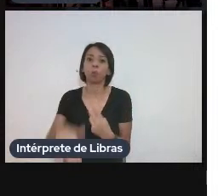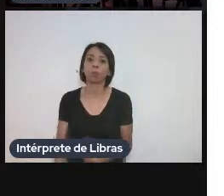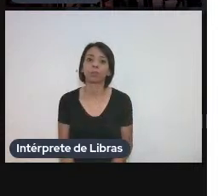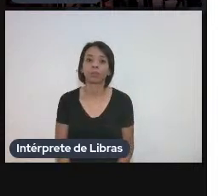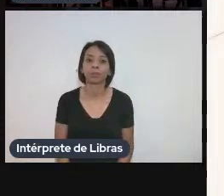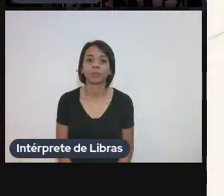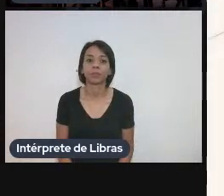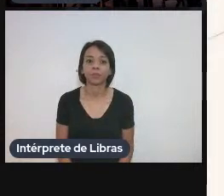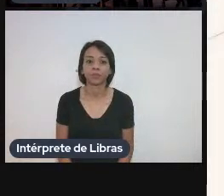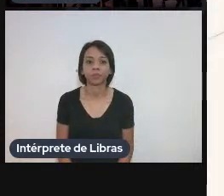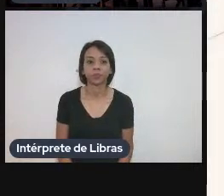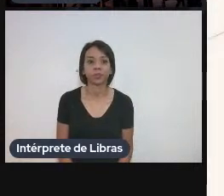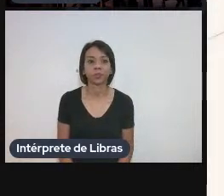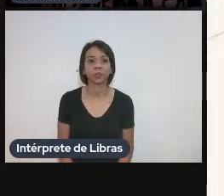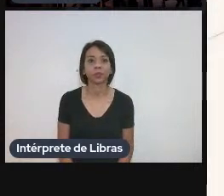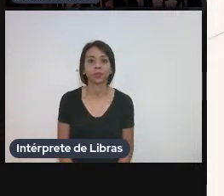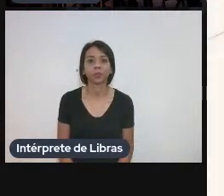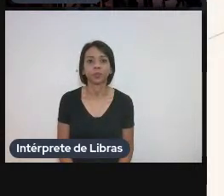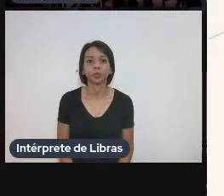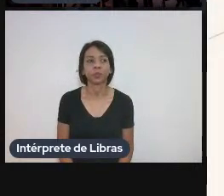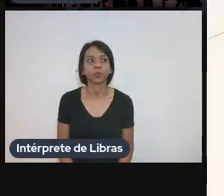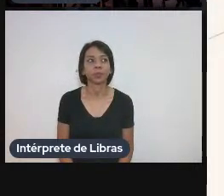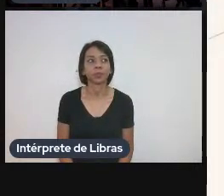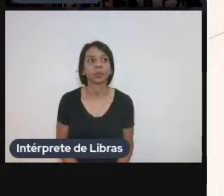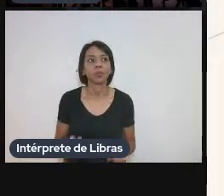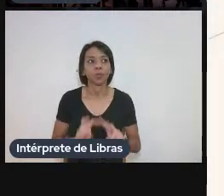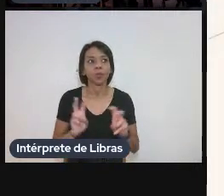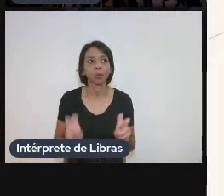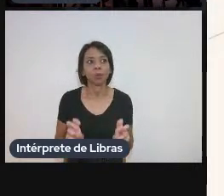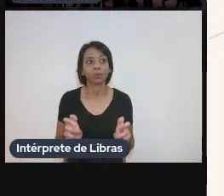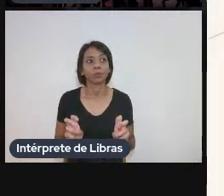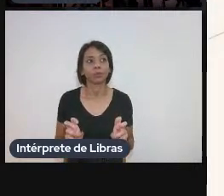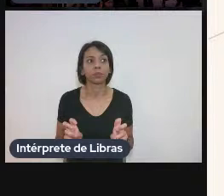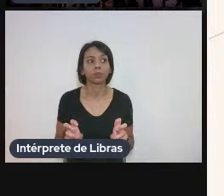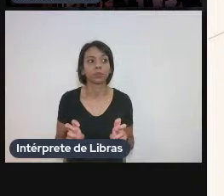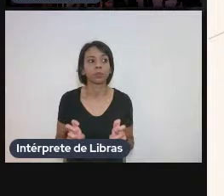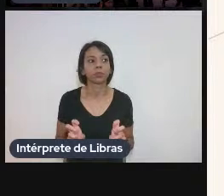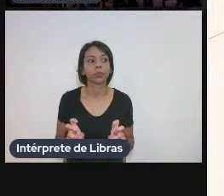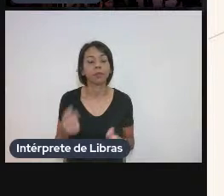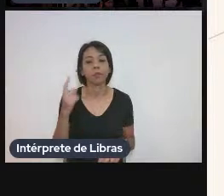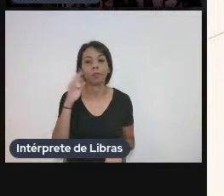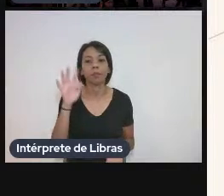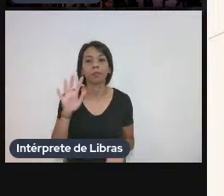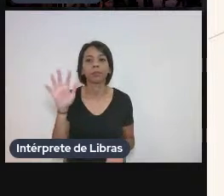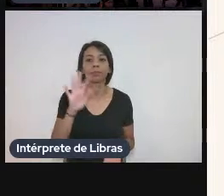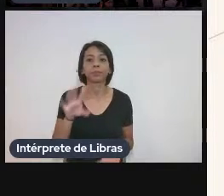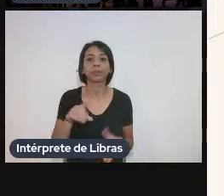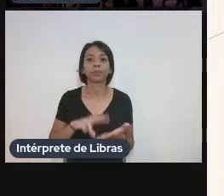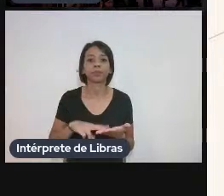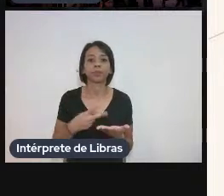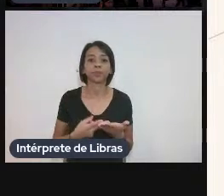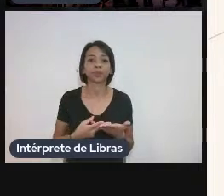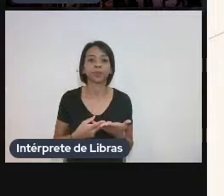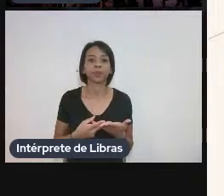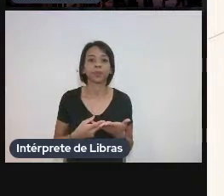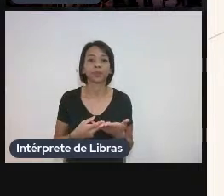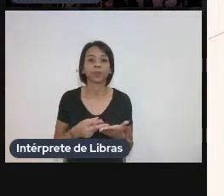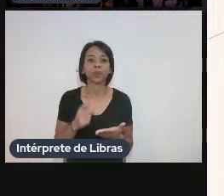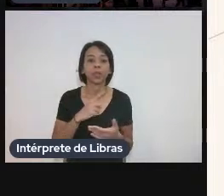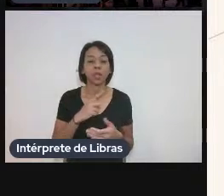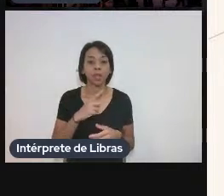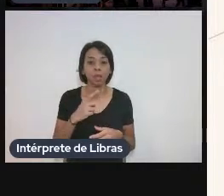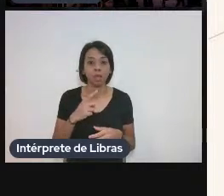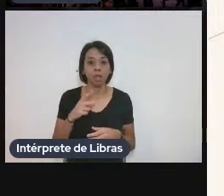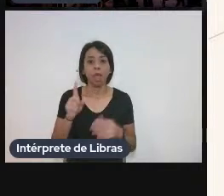próximo então sobre a gente pode pensar que a tradução que é